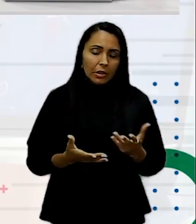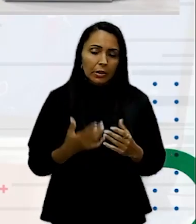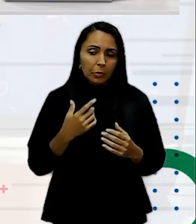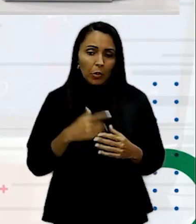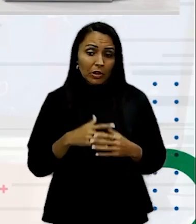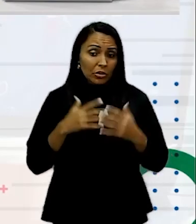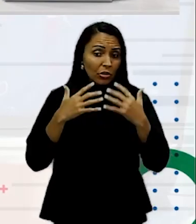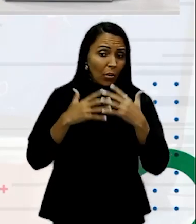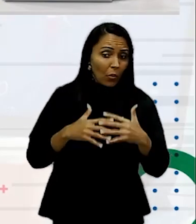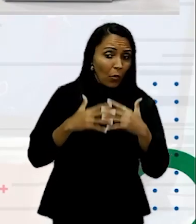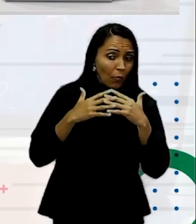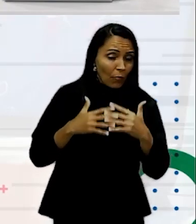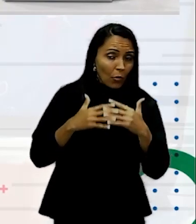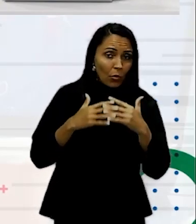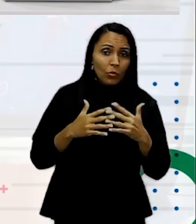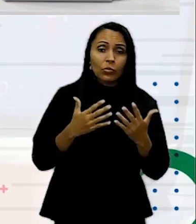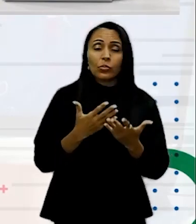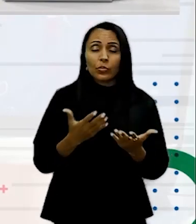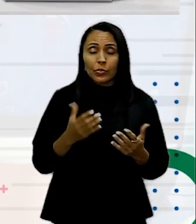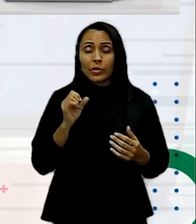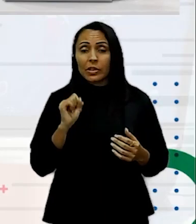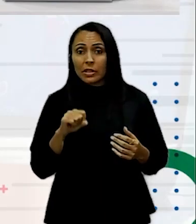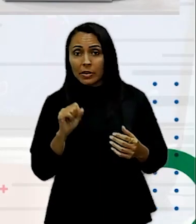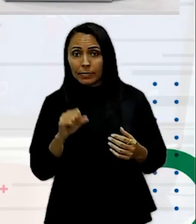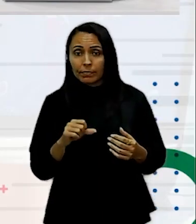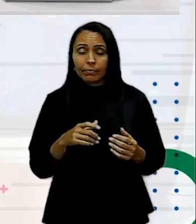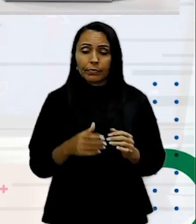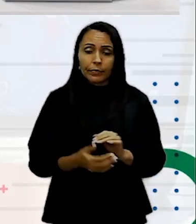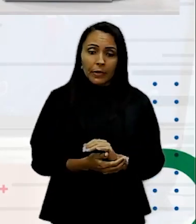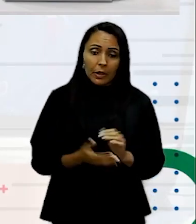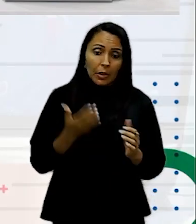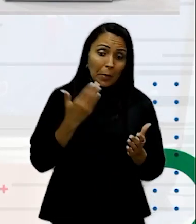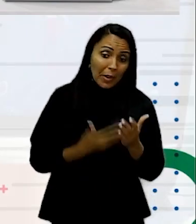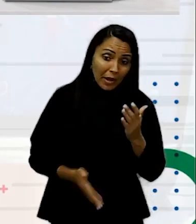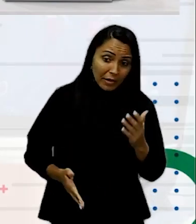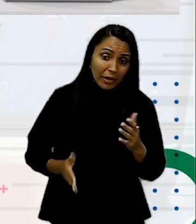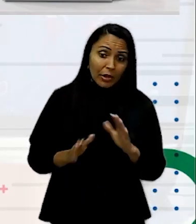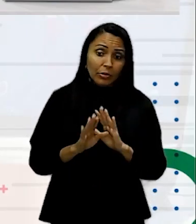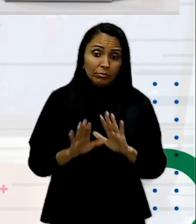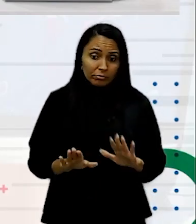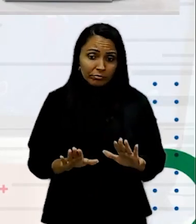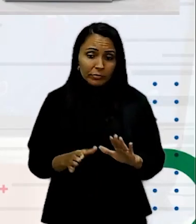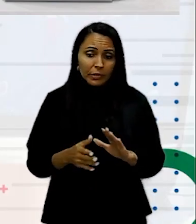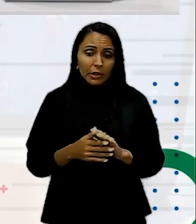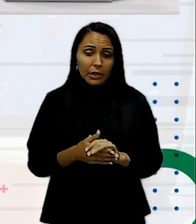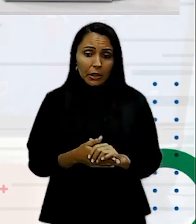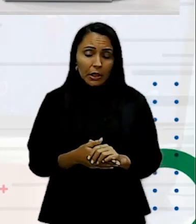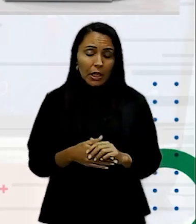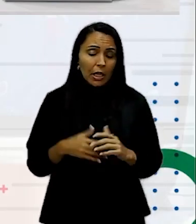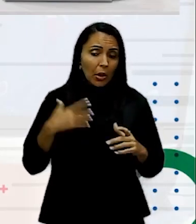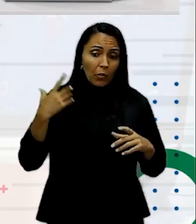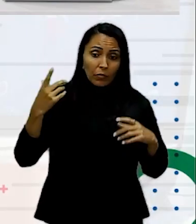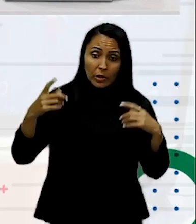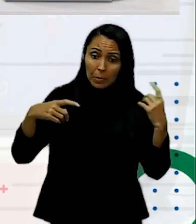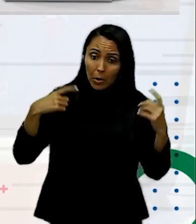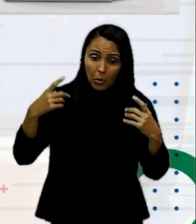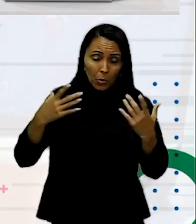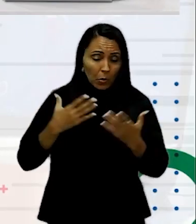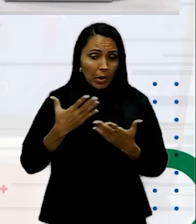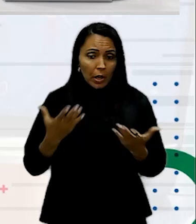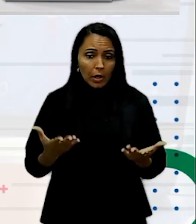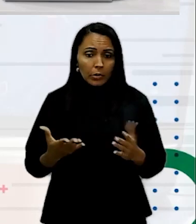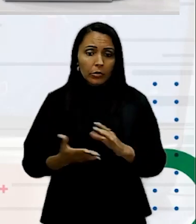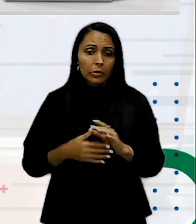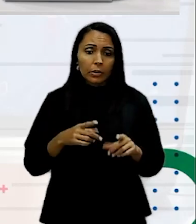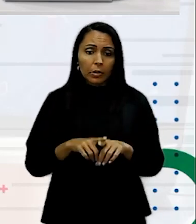Para o seu usuário Ele vai acabar se perdendo Então o indicado É que a gente utilize Ícones parecidos Que tenham por exemplo A